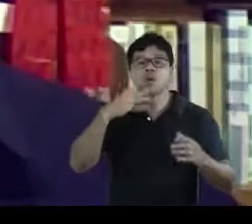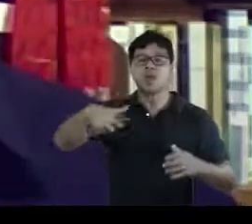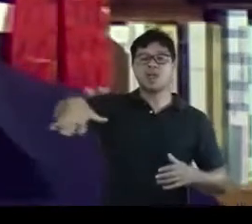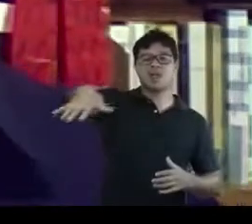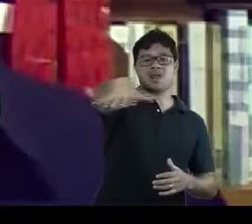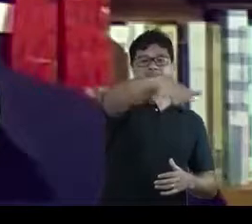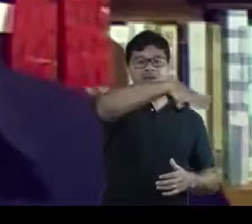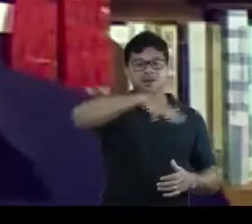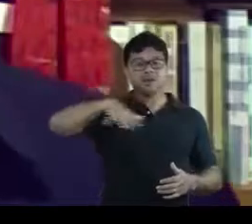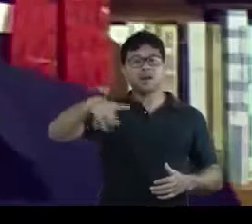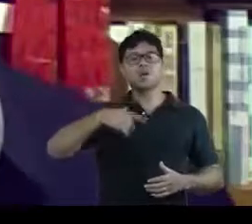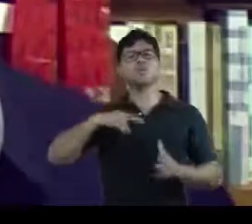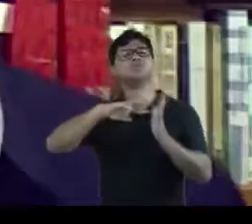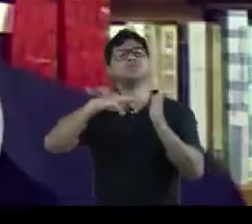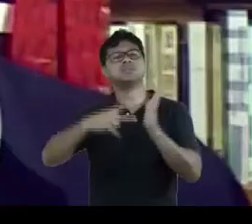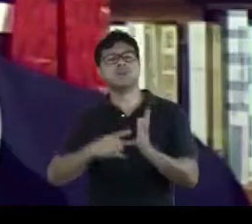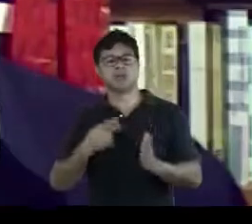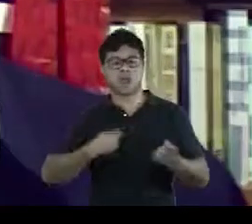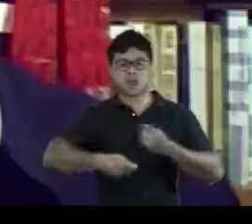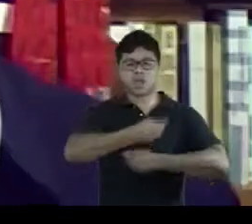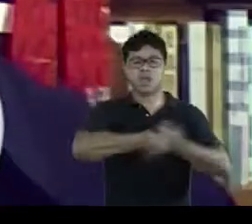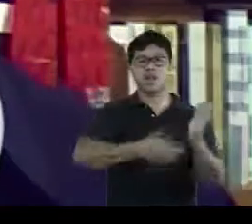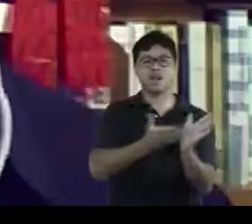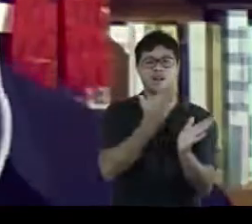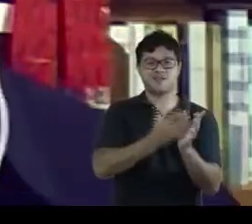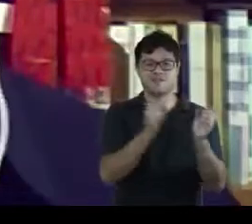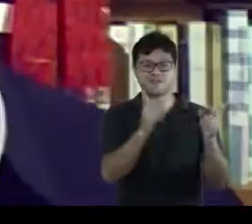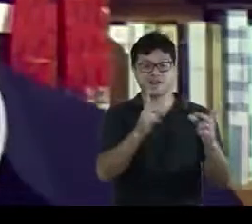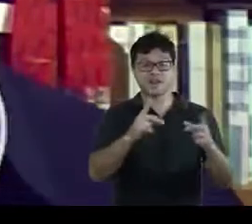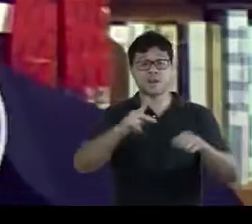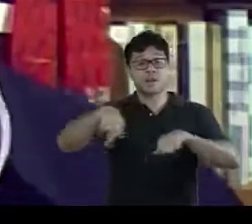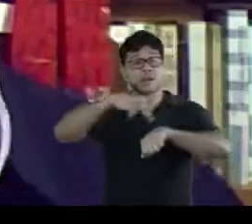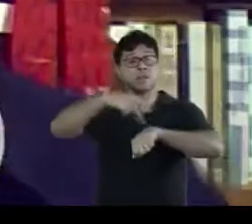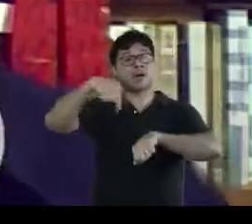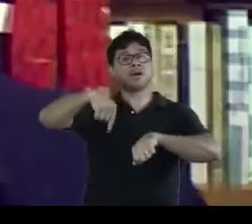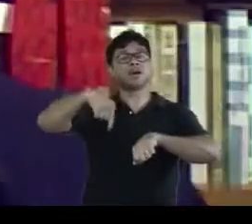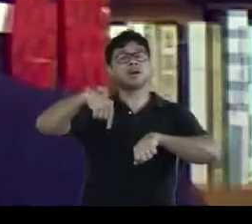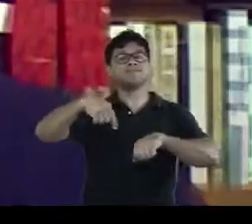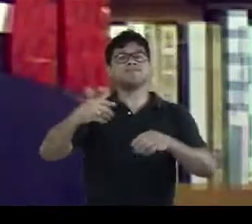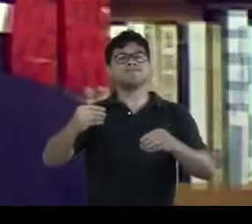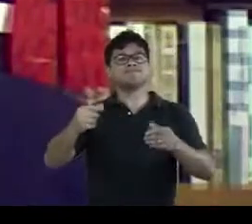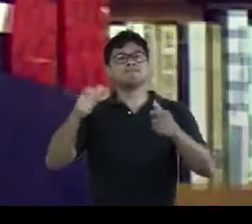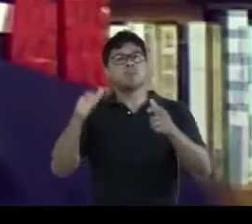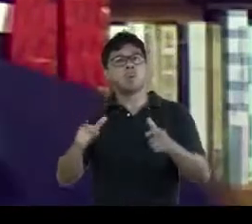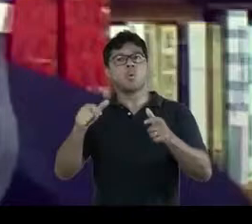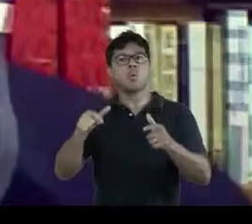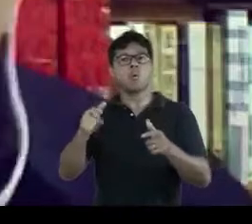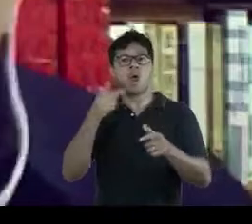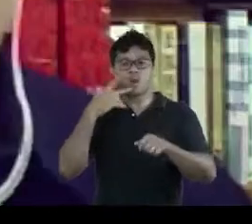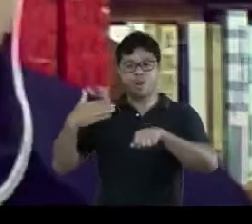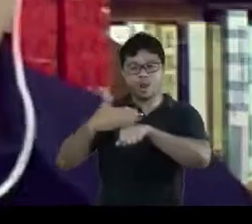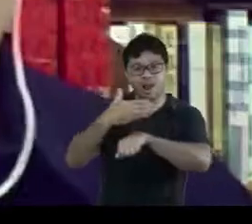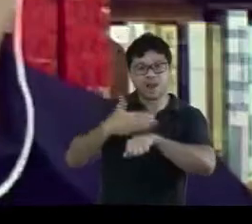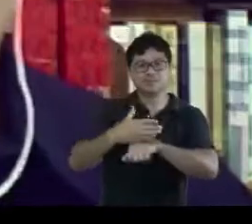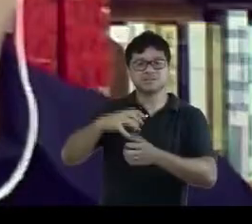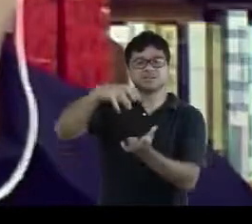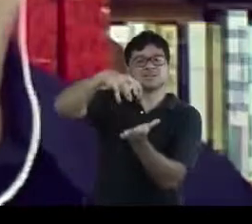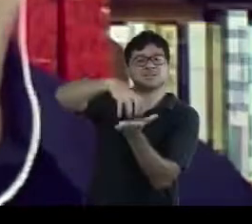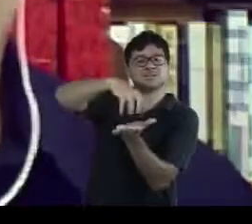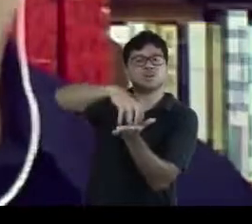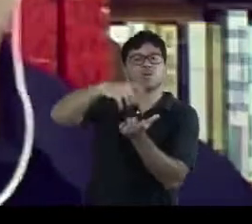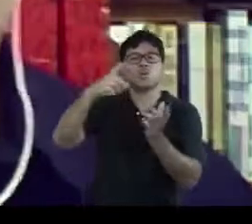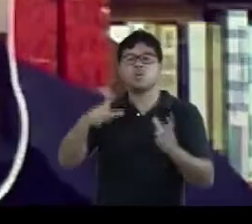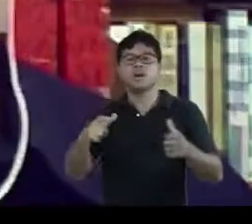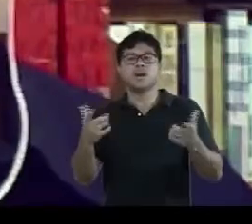do que significava ser um comerciante de livros numa nação onde o acesso aos centros